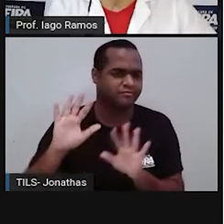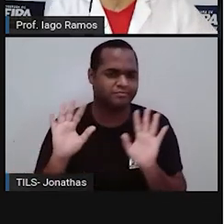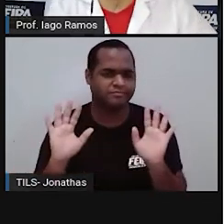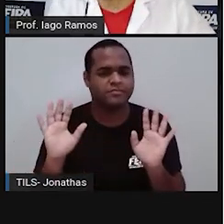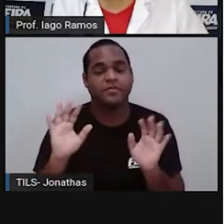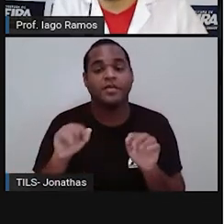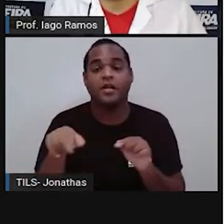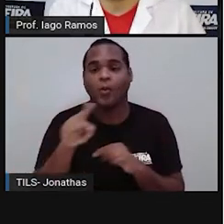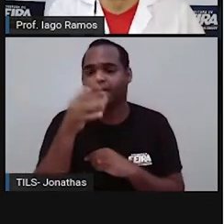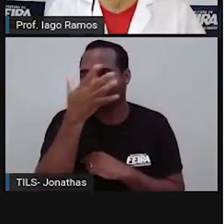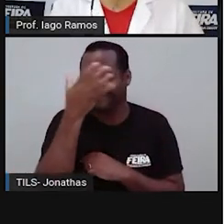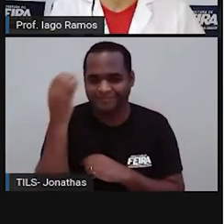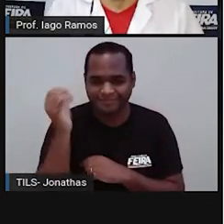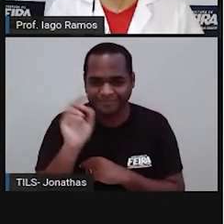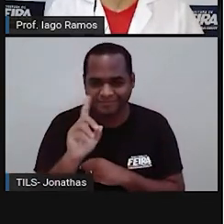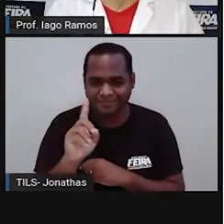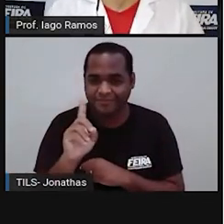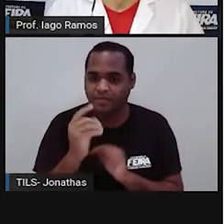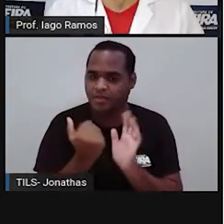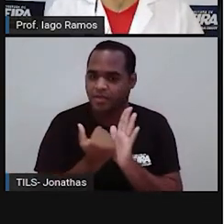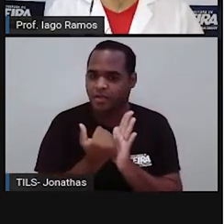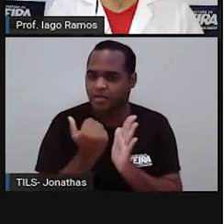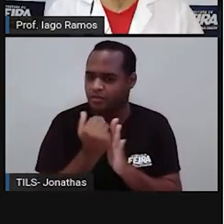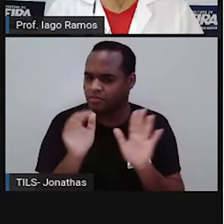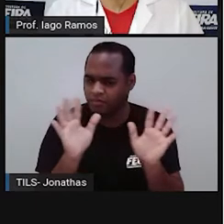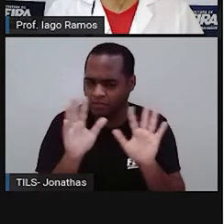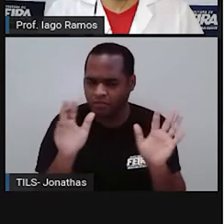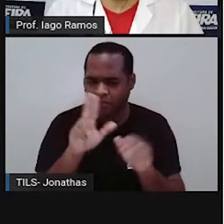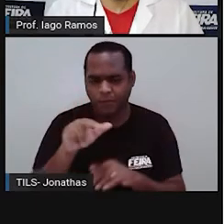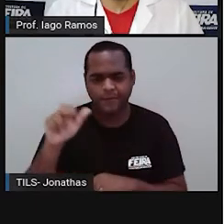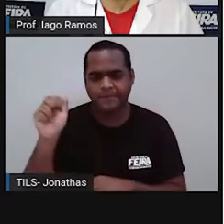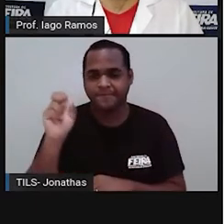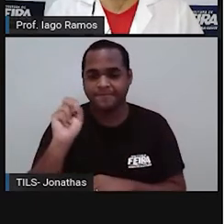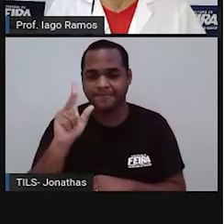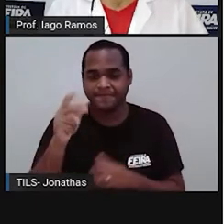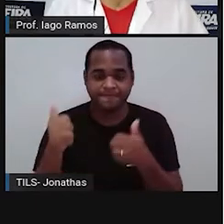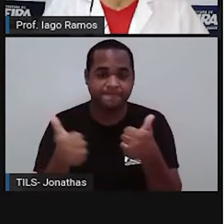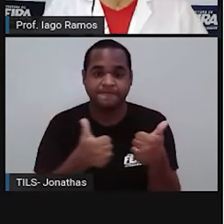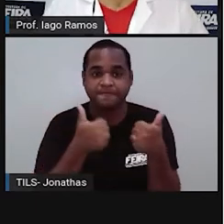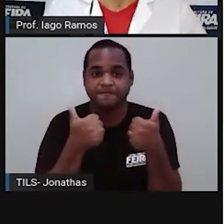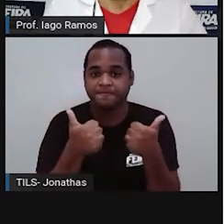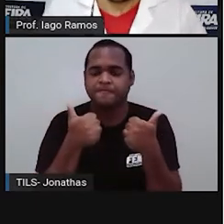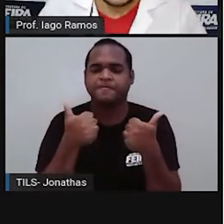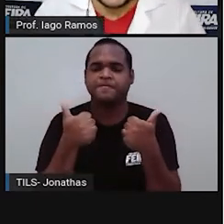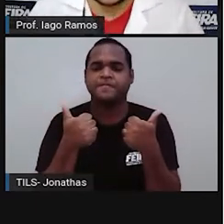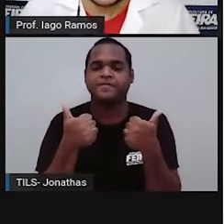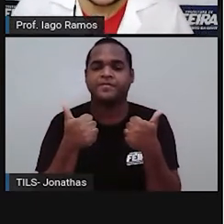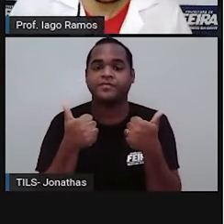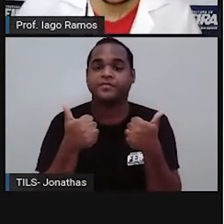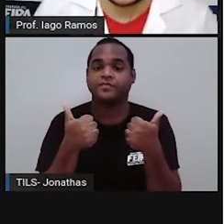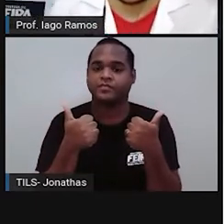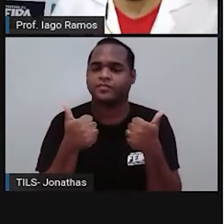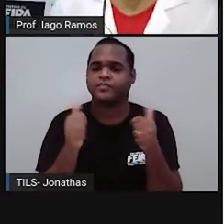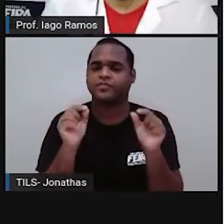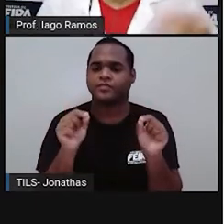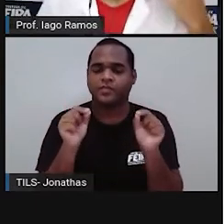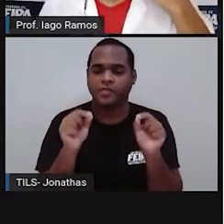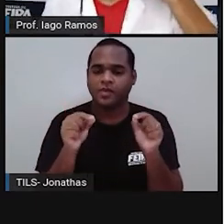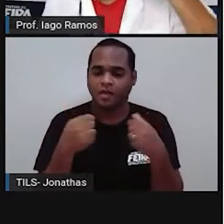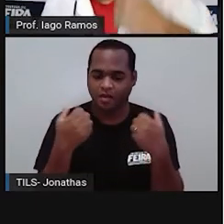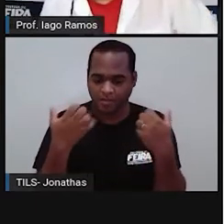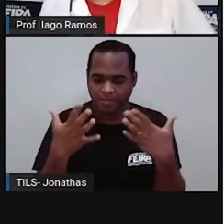Então, para a gente não esquecer isso mais nunca. Valeu? Massa? Bom, e o que é que vem aí agora?